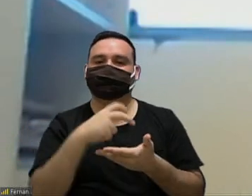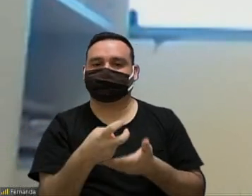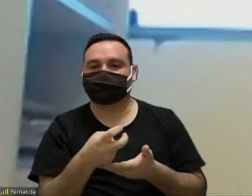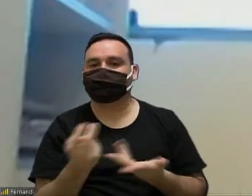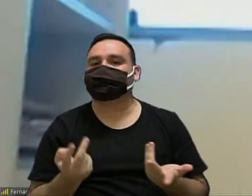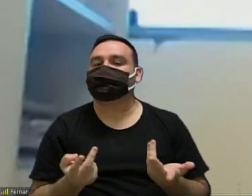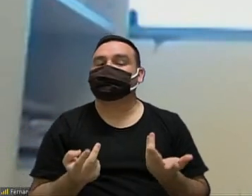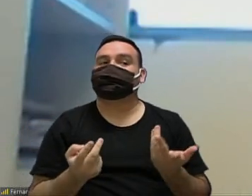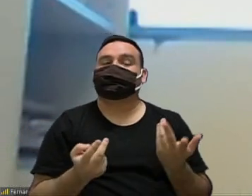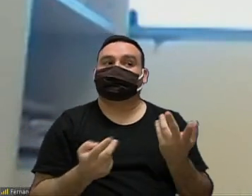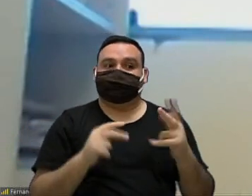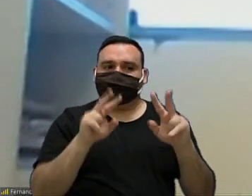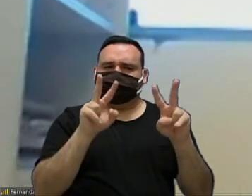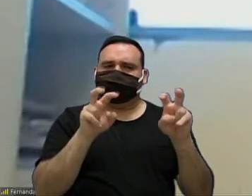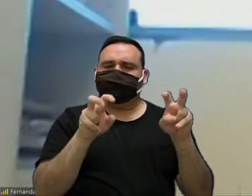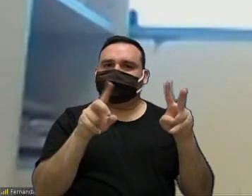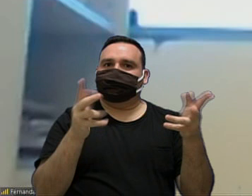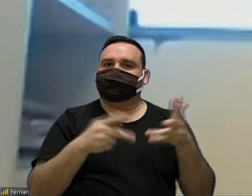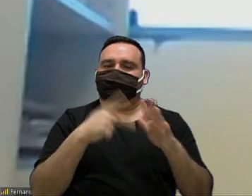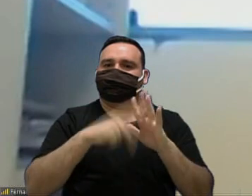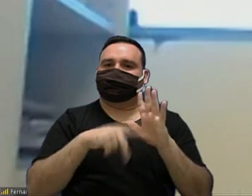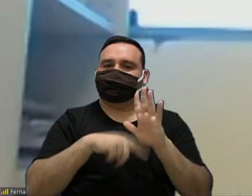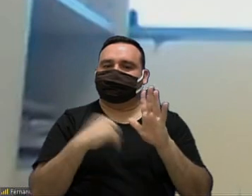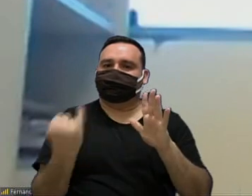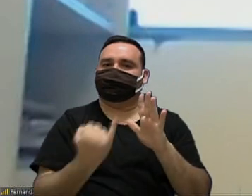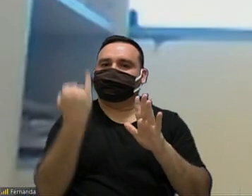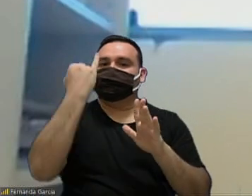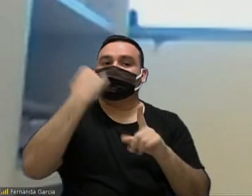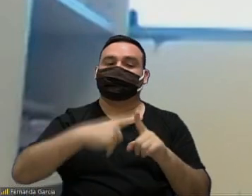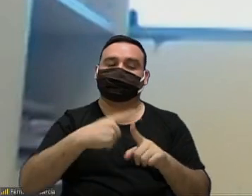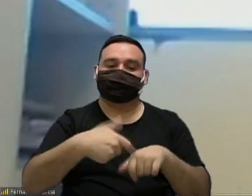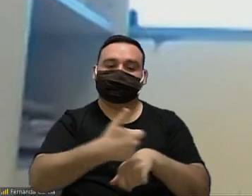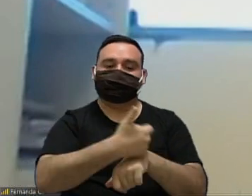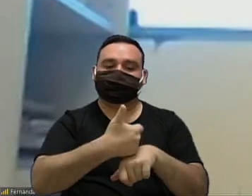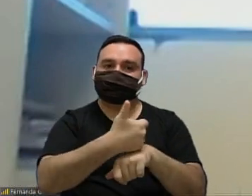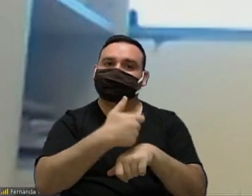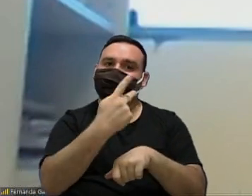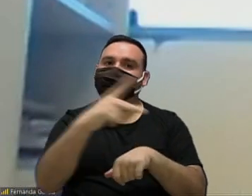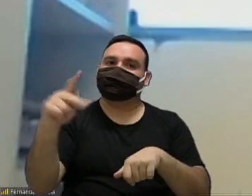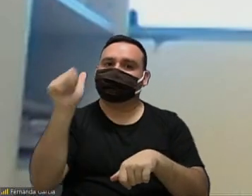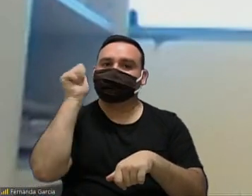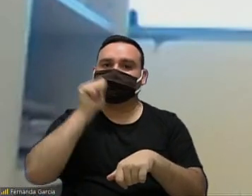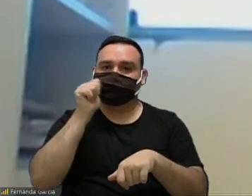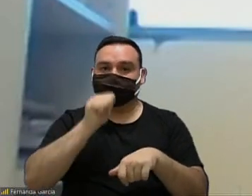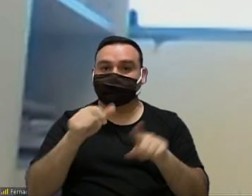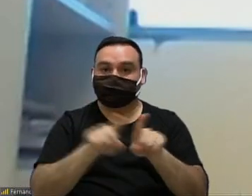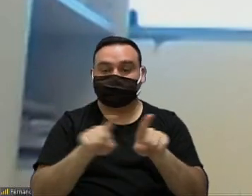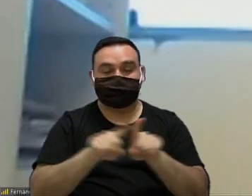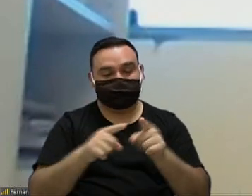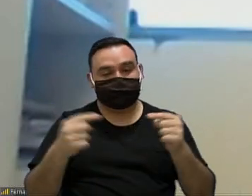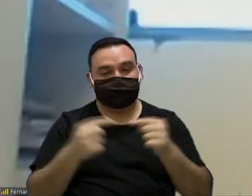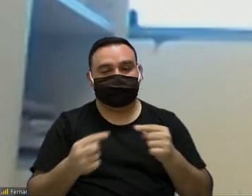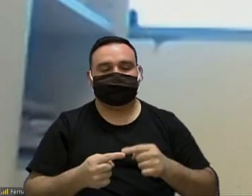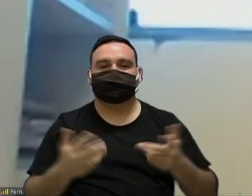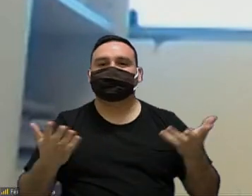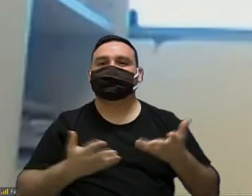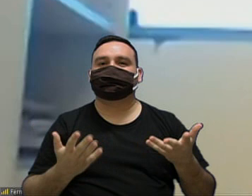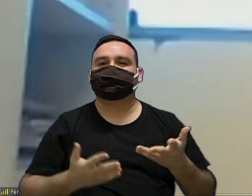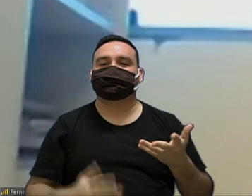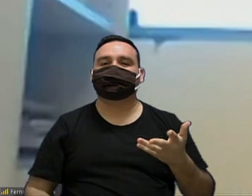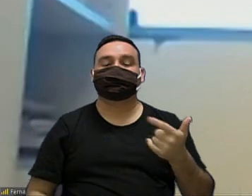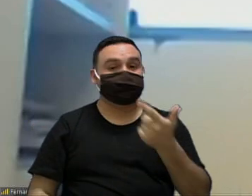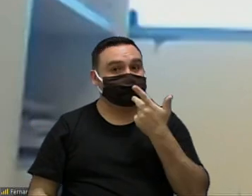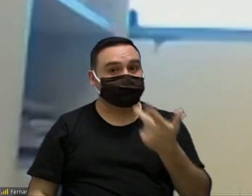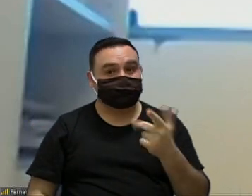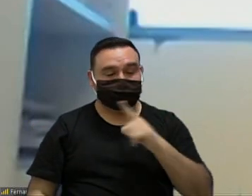traz uma discussão importante em relação a profissionalização dessas mulheres né e daí nós entramos até num âmbito que eu quero